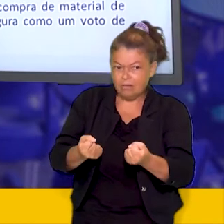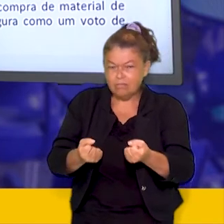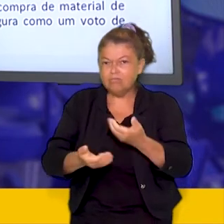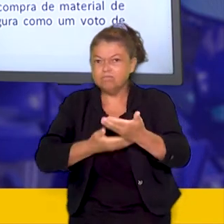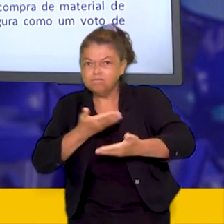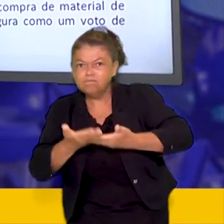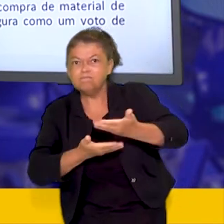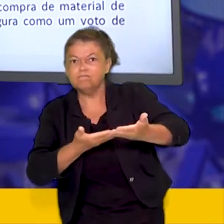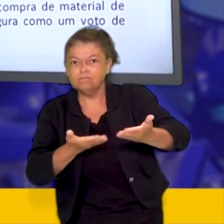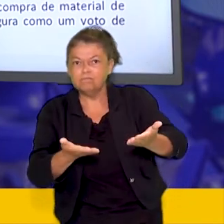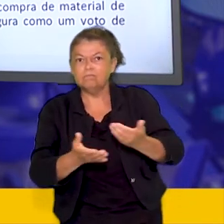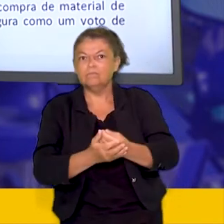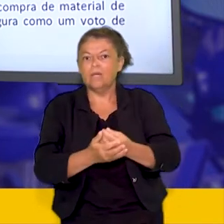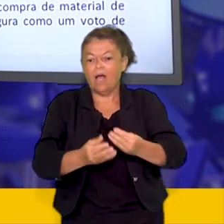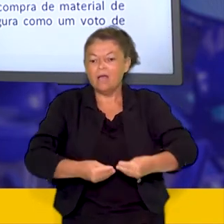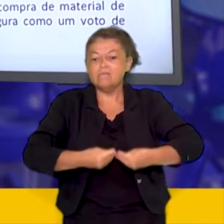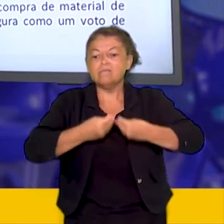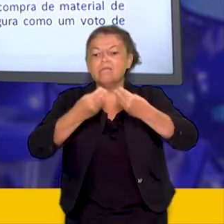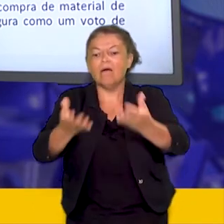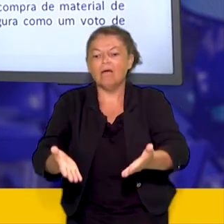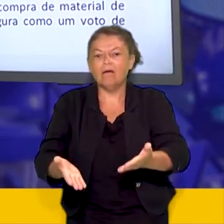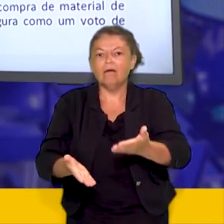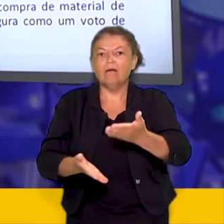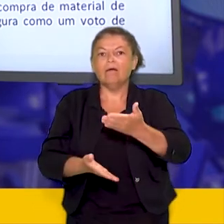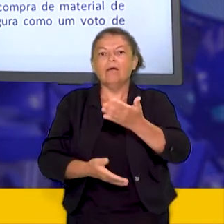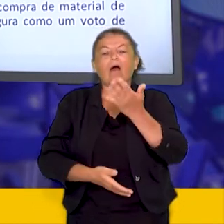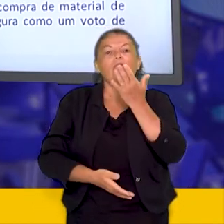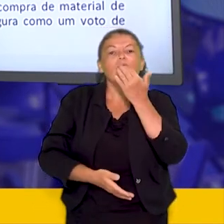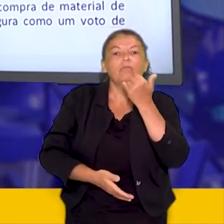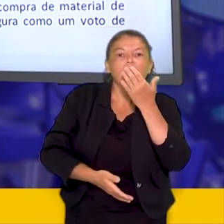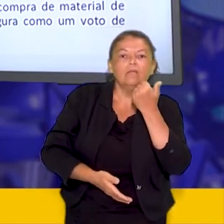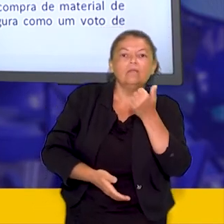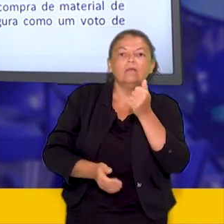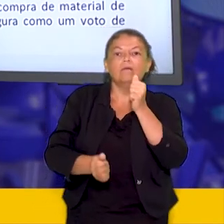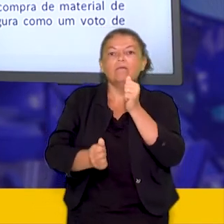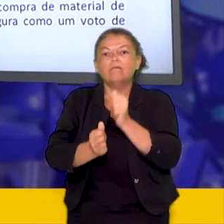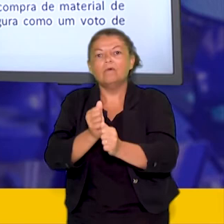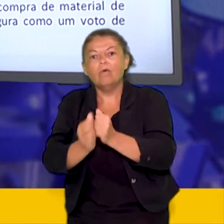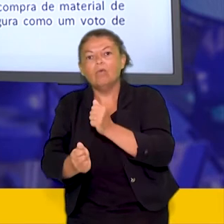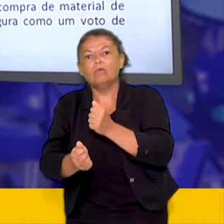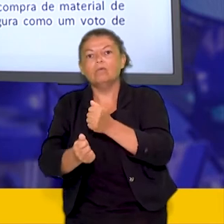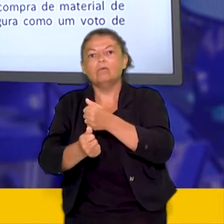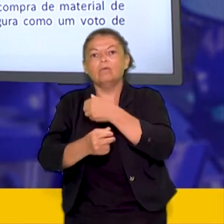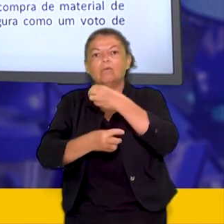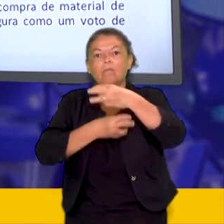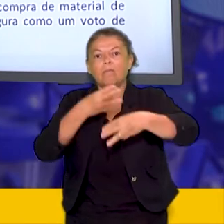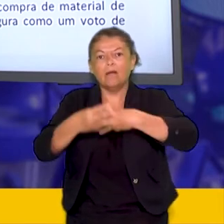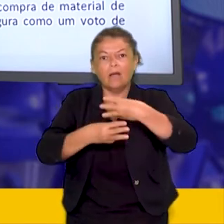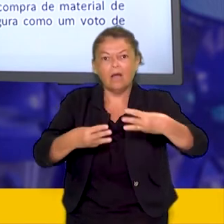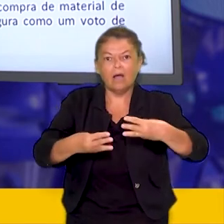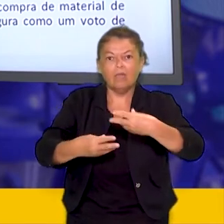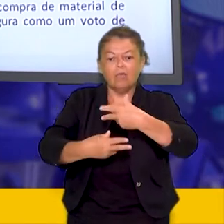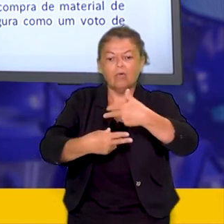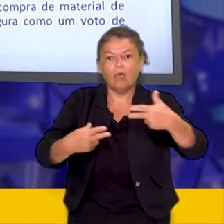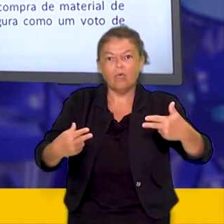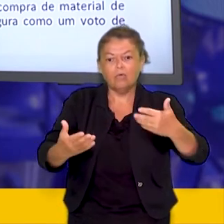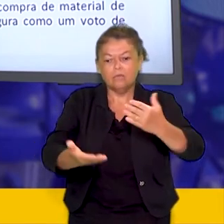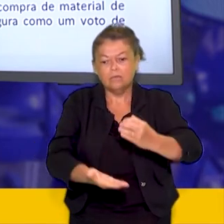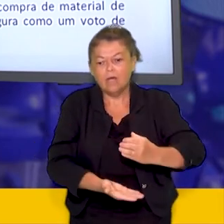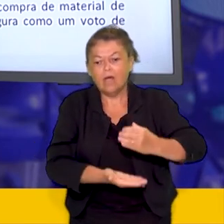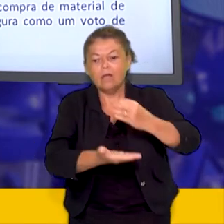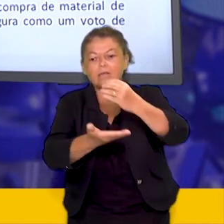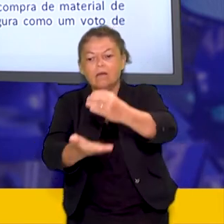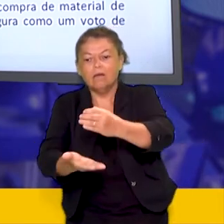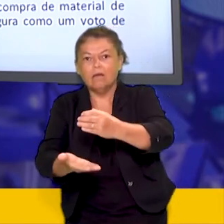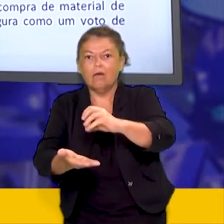ali lhe oferecem uma cesta básica alguns sacos de cimento alguns milheiros de tijolos